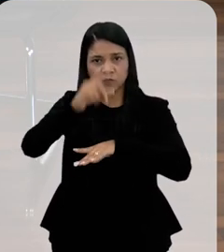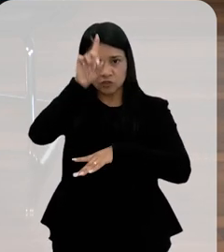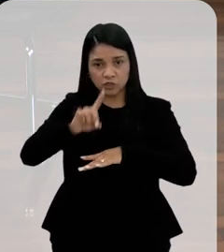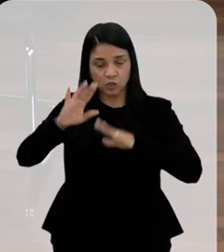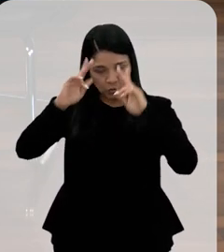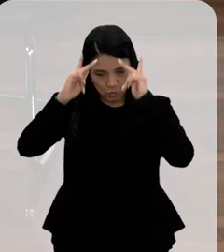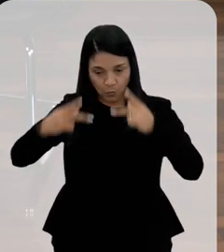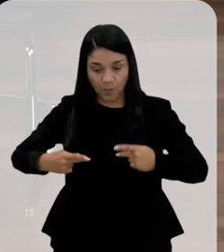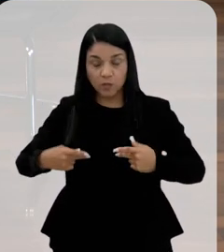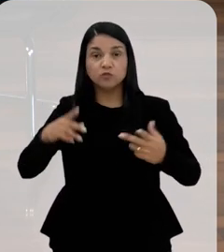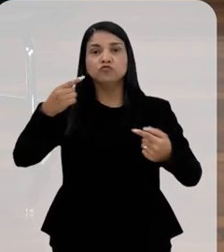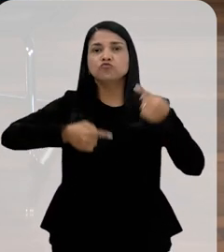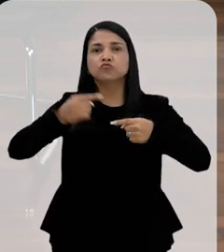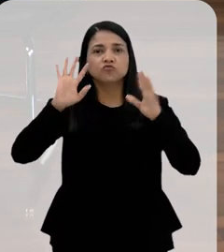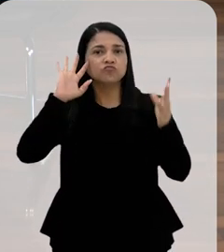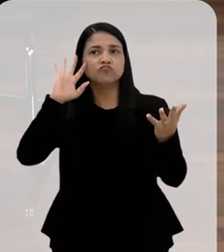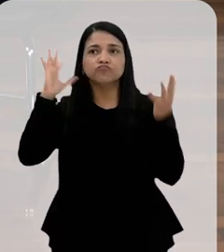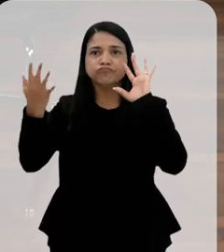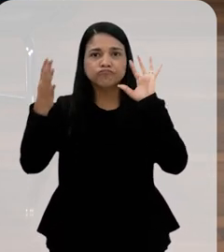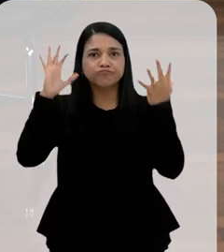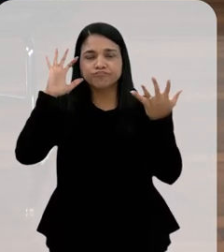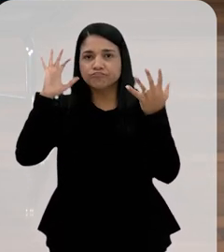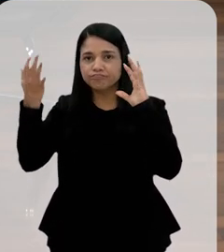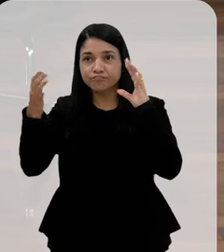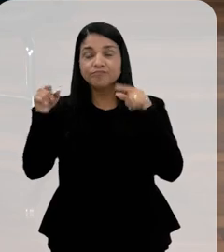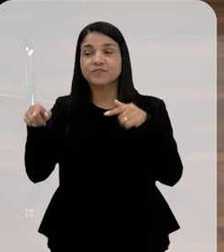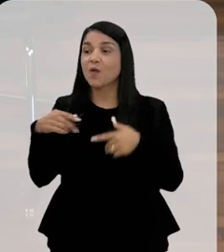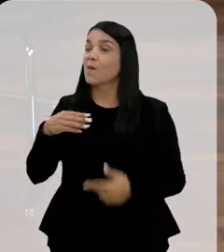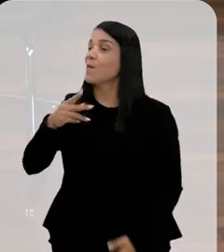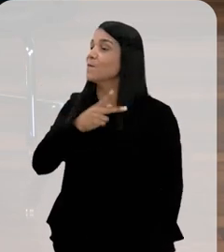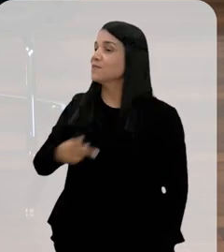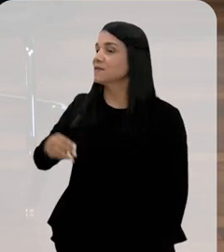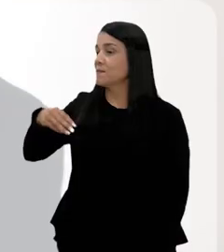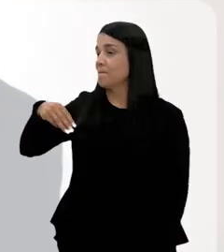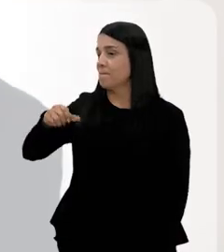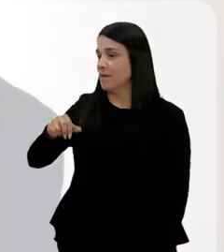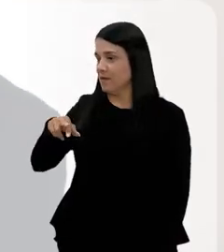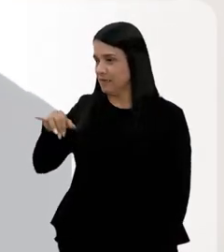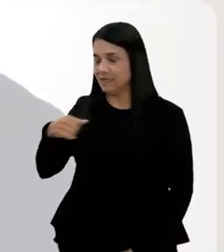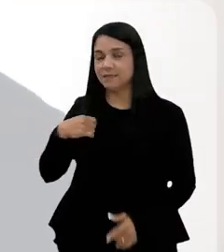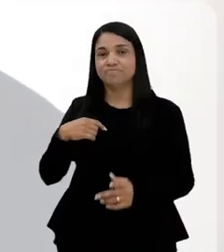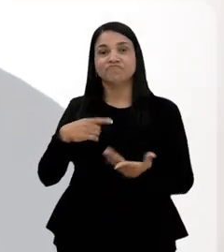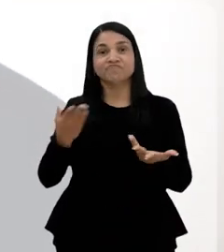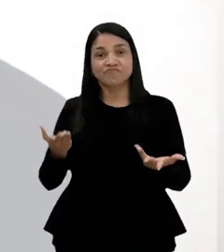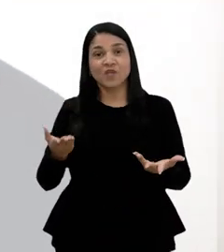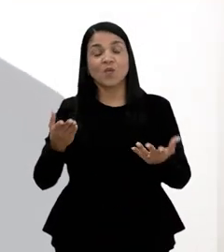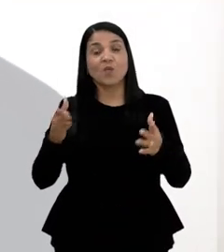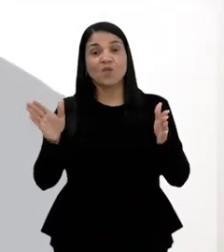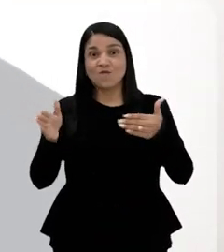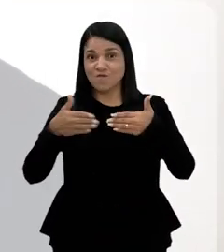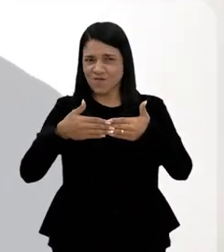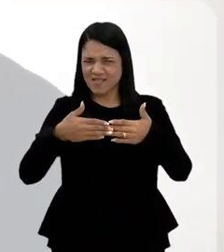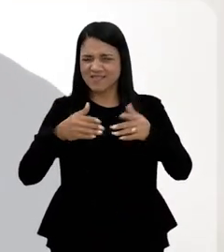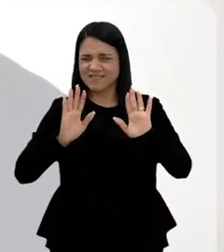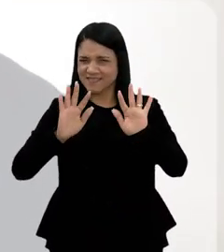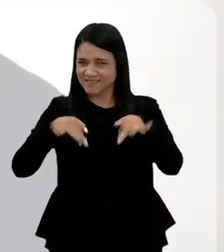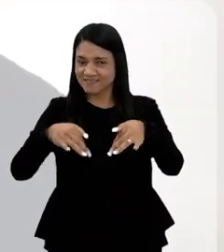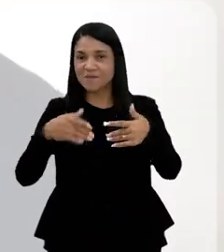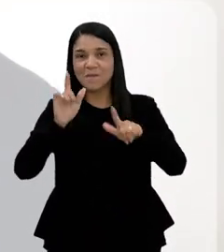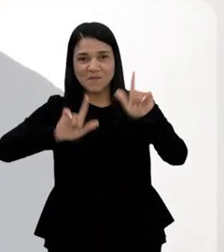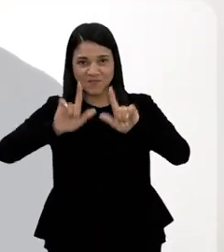questão das mudanças climáticas. Presidenta Marina, a gente já vai até pegando a grande reta aqui do nosso programa, e aí um pouco a